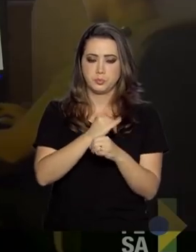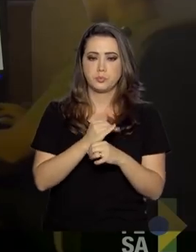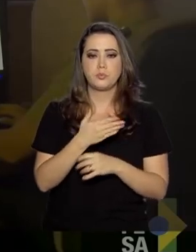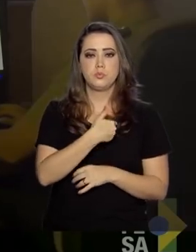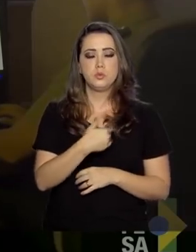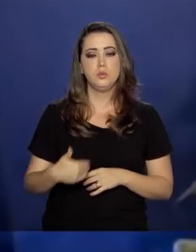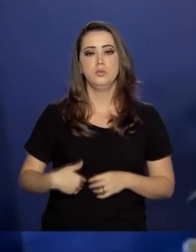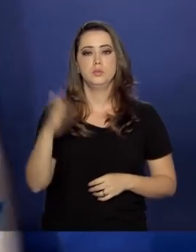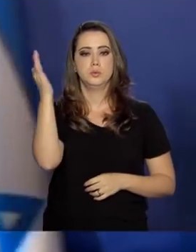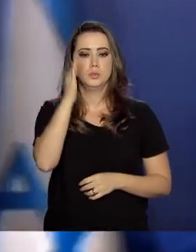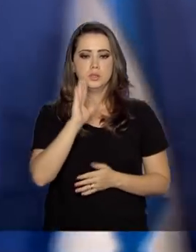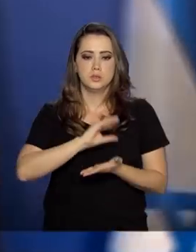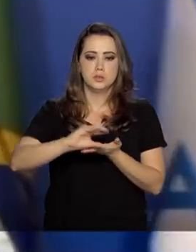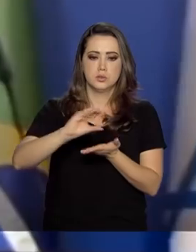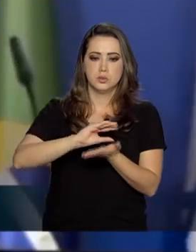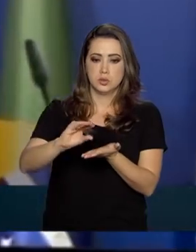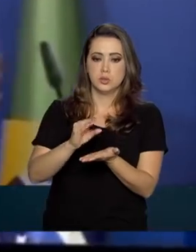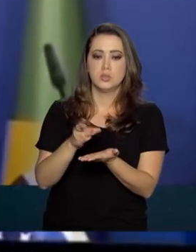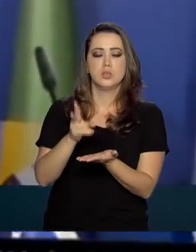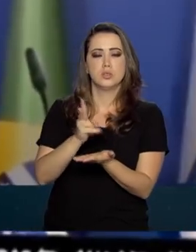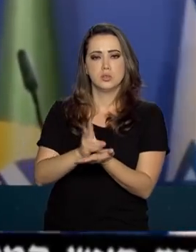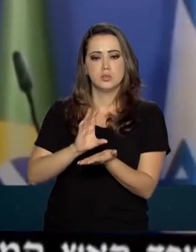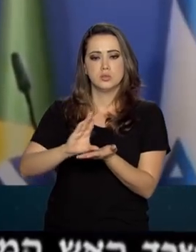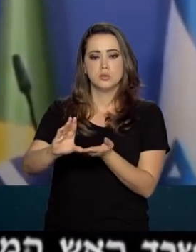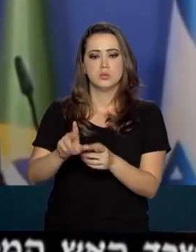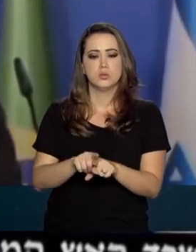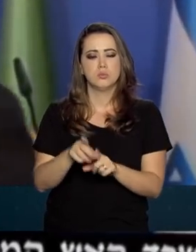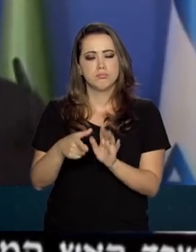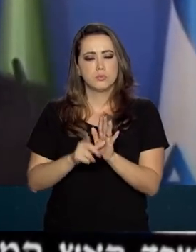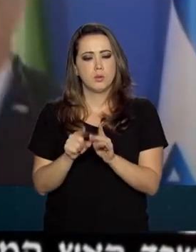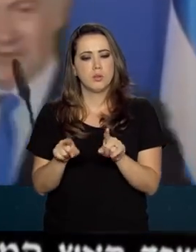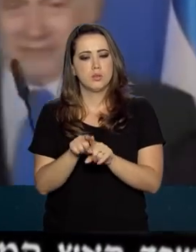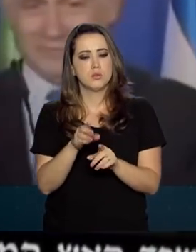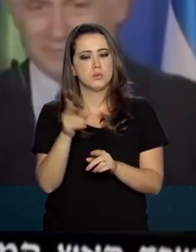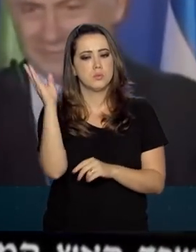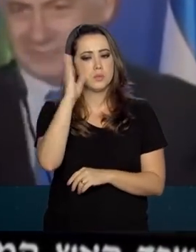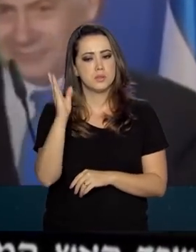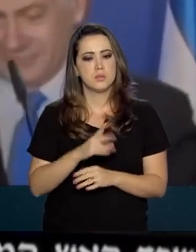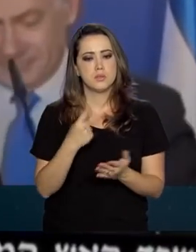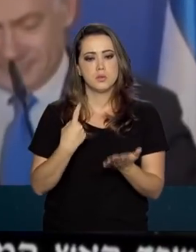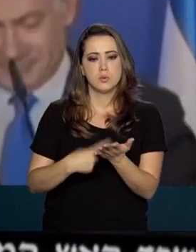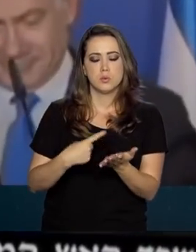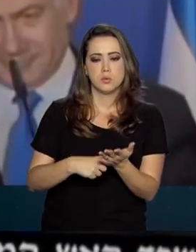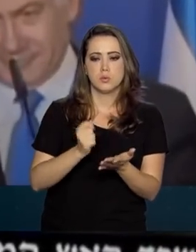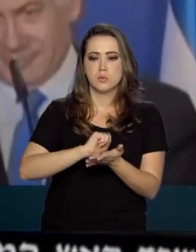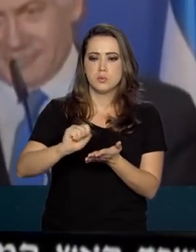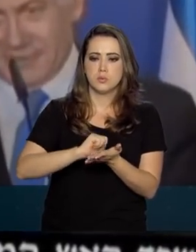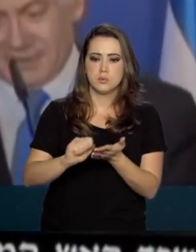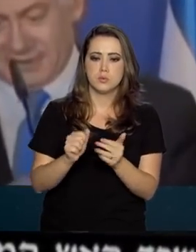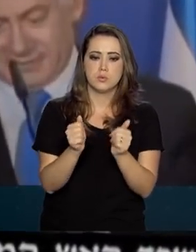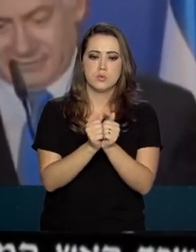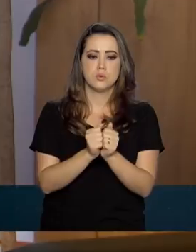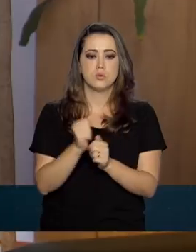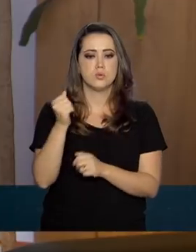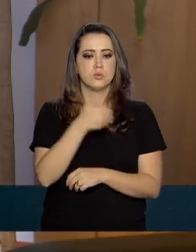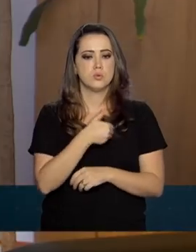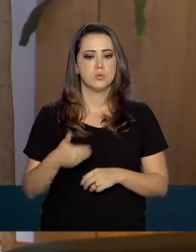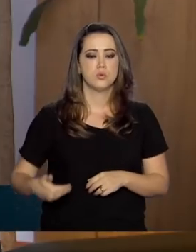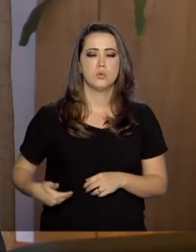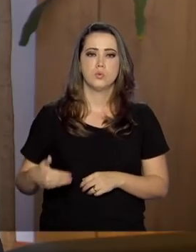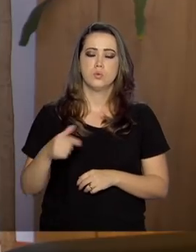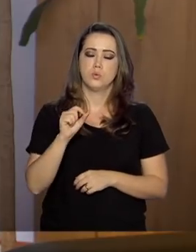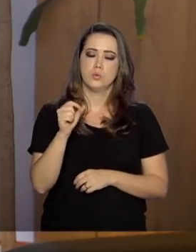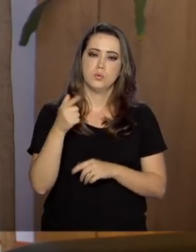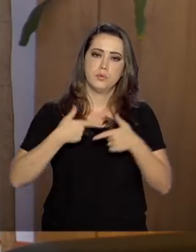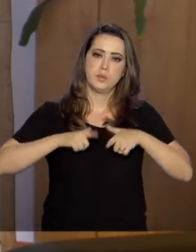tem investido na área. Recentemente, o Brasil assinou um acordo de cooperação na área com o governo de Israel. O nosso